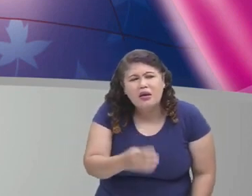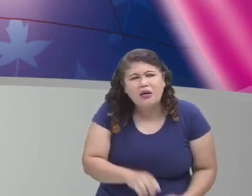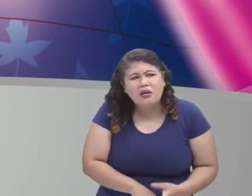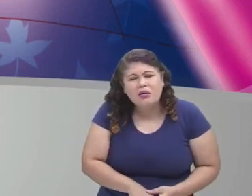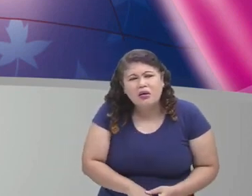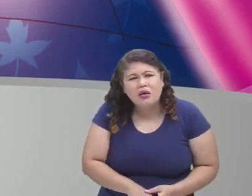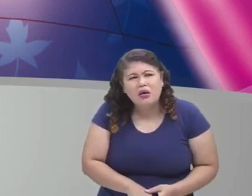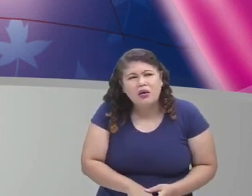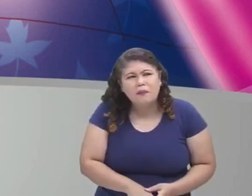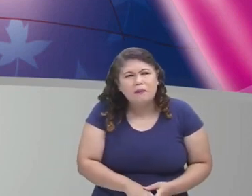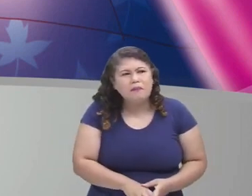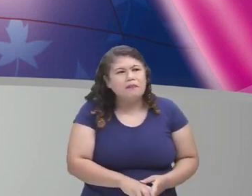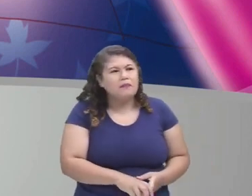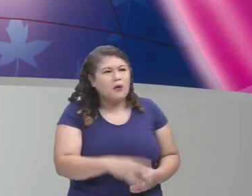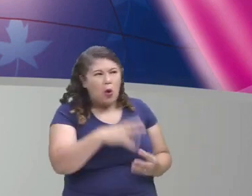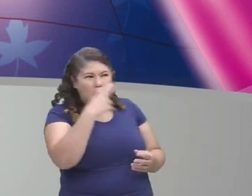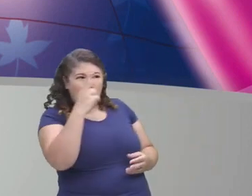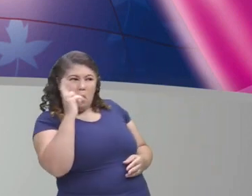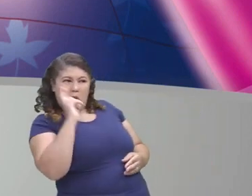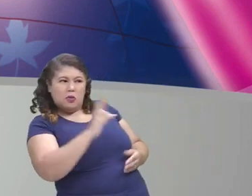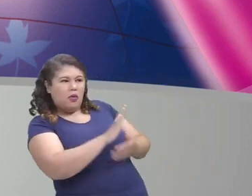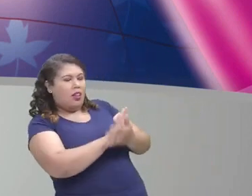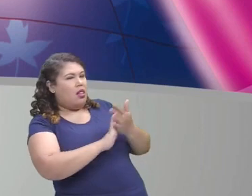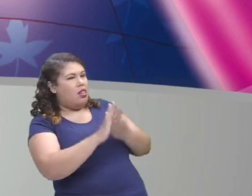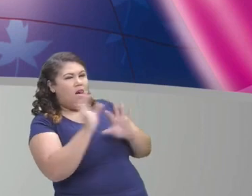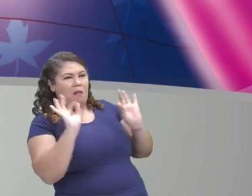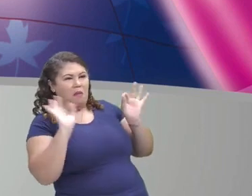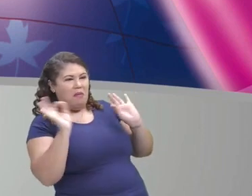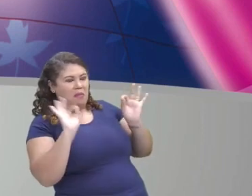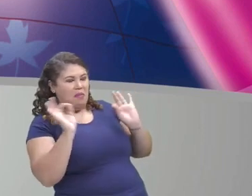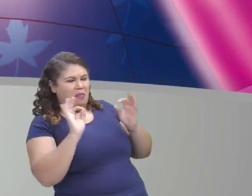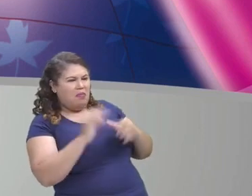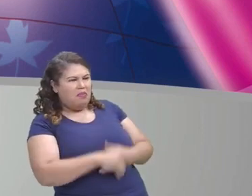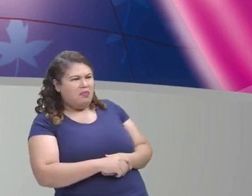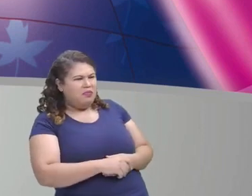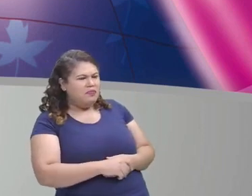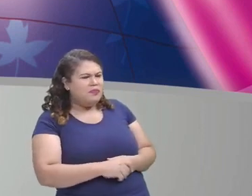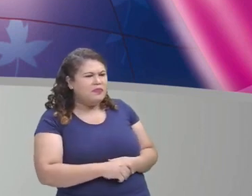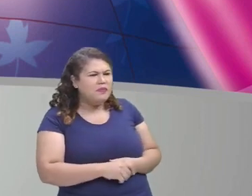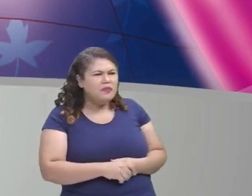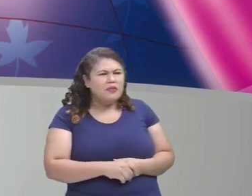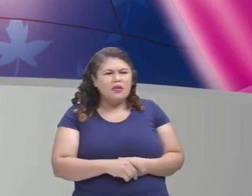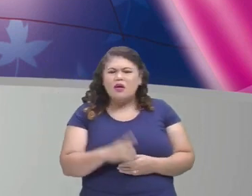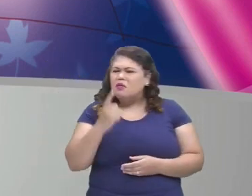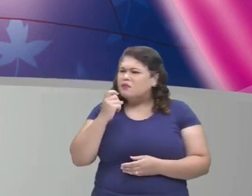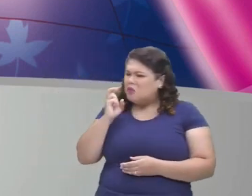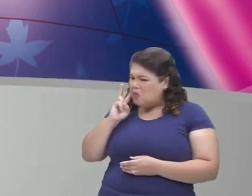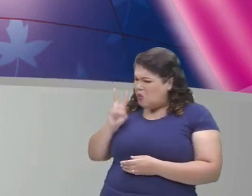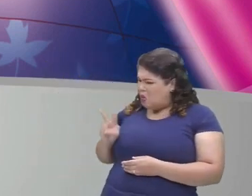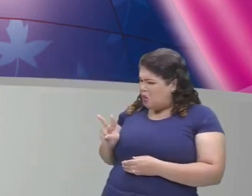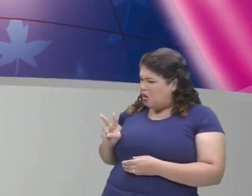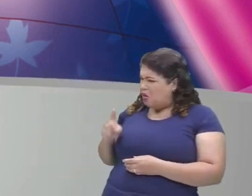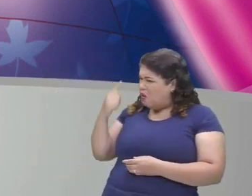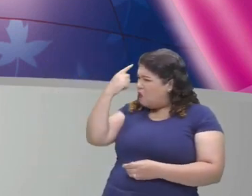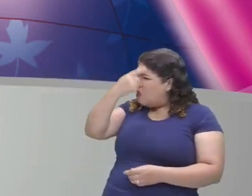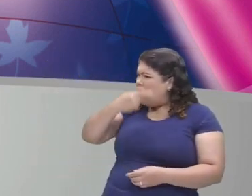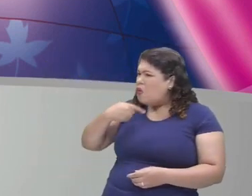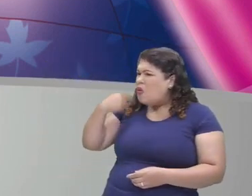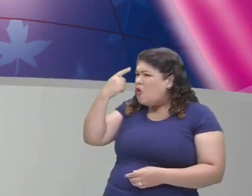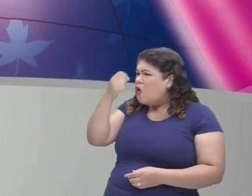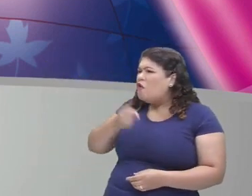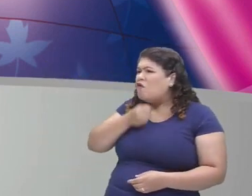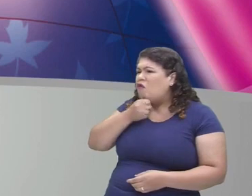ninguém respondeu. A vovó estava numa aparência muito estranha. O rosto dela estava